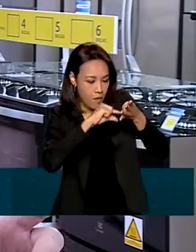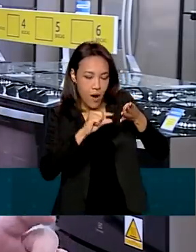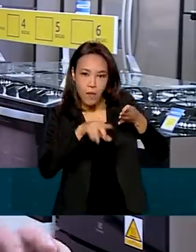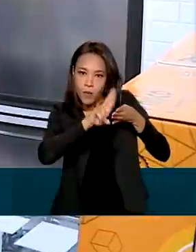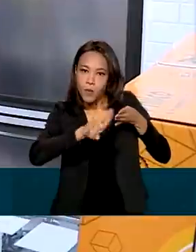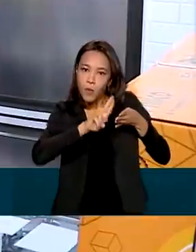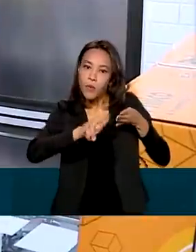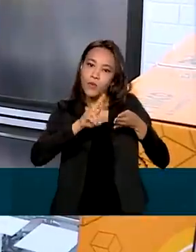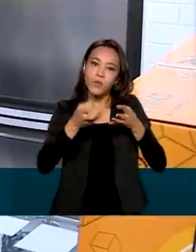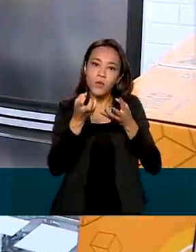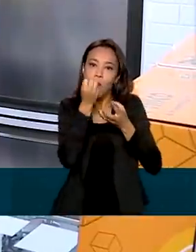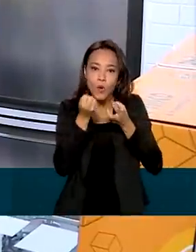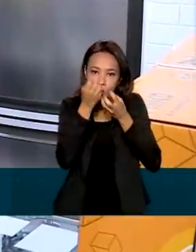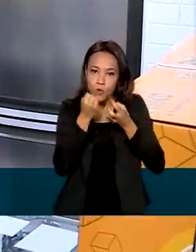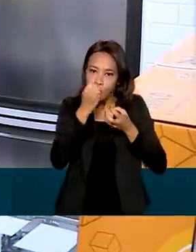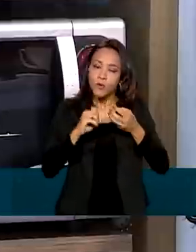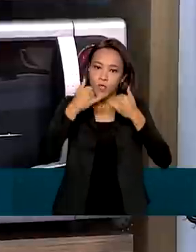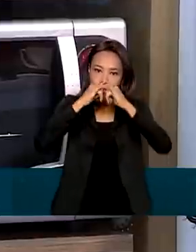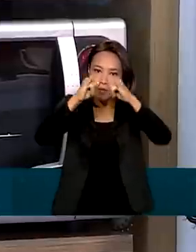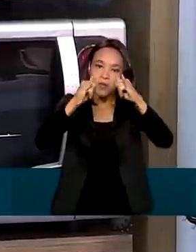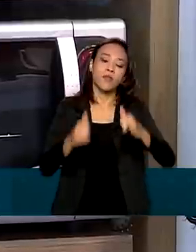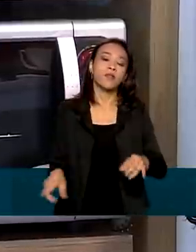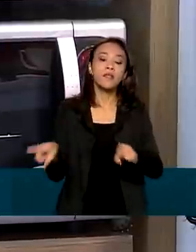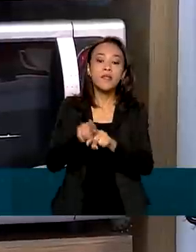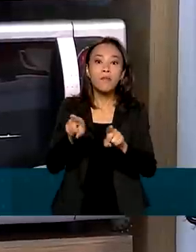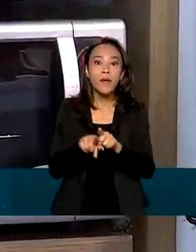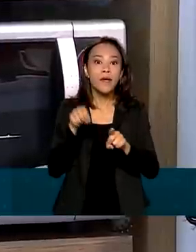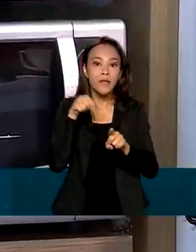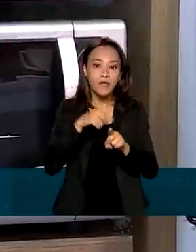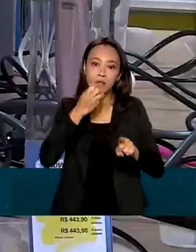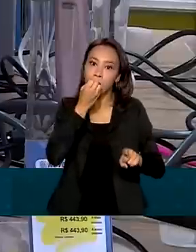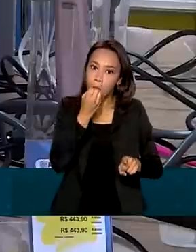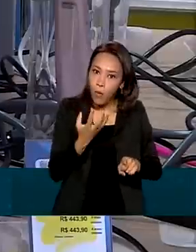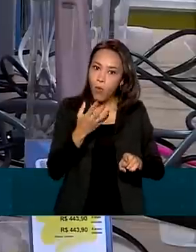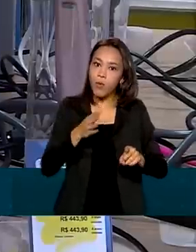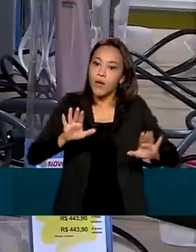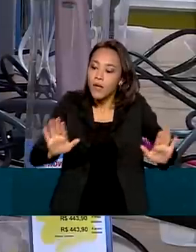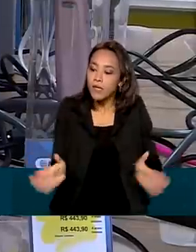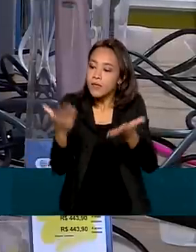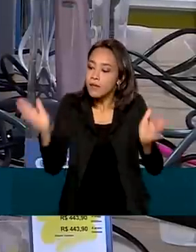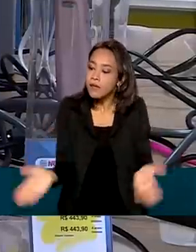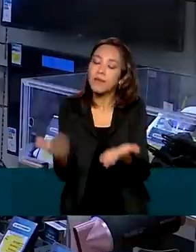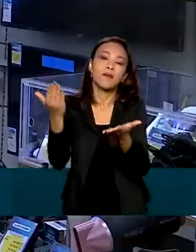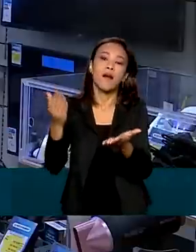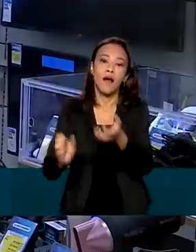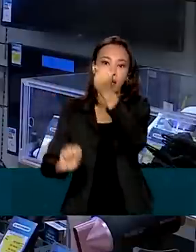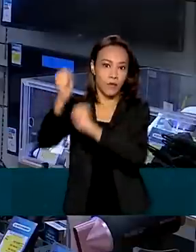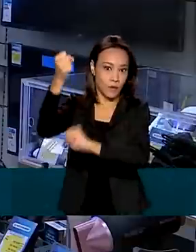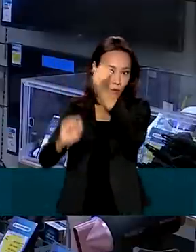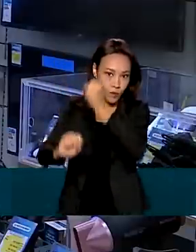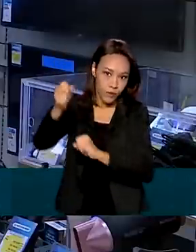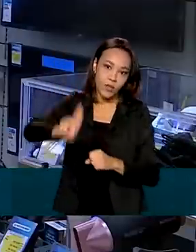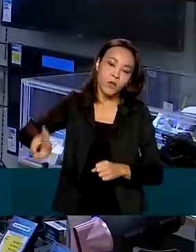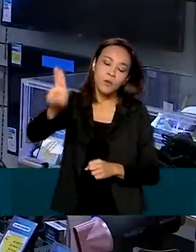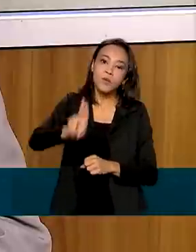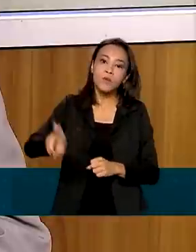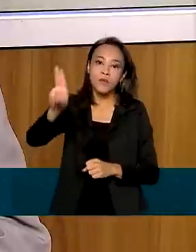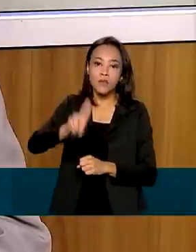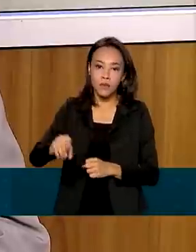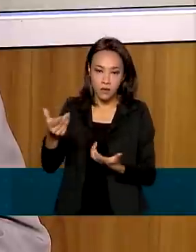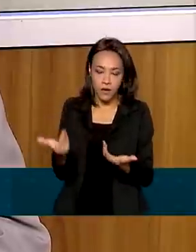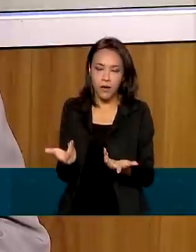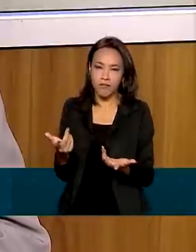interessante isso. O programa também estimula a competitividade da indústria na fabricação de produtos cada vez mais eficientes.